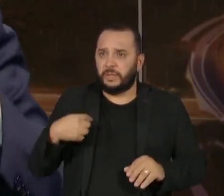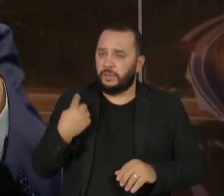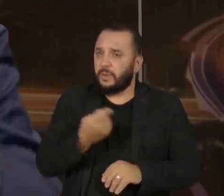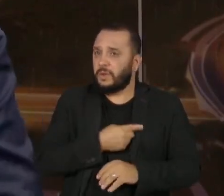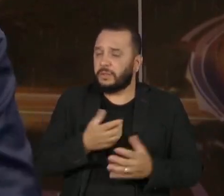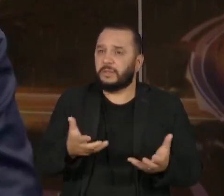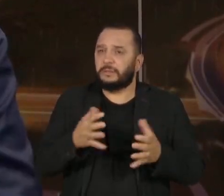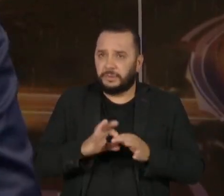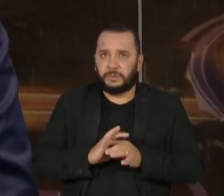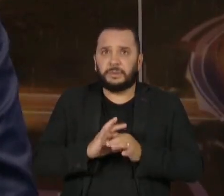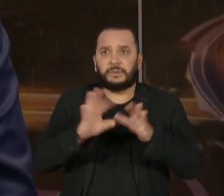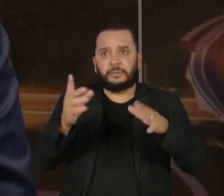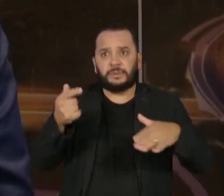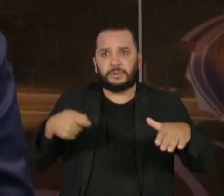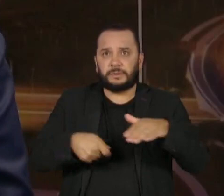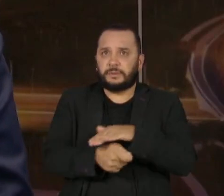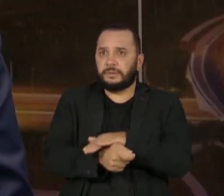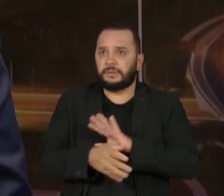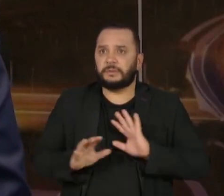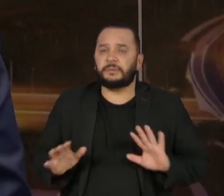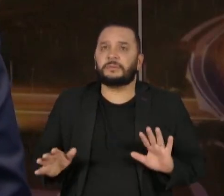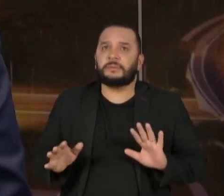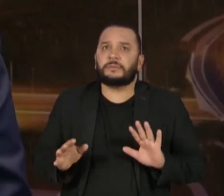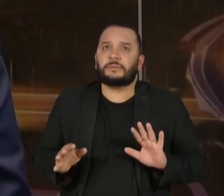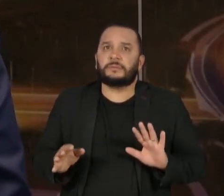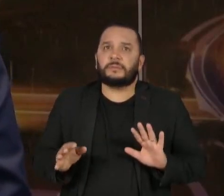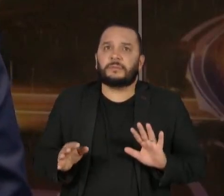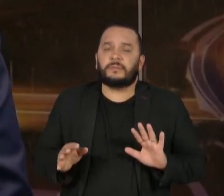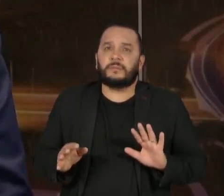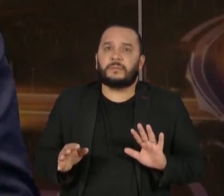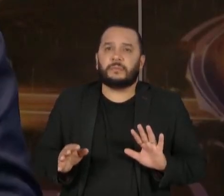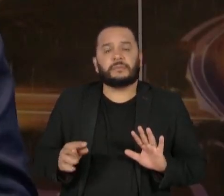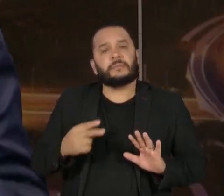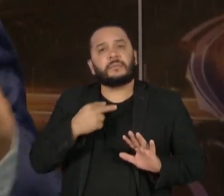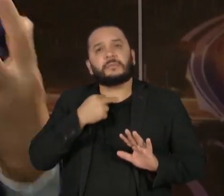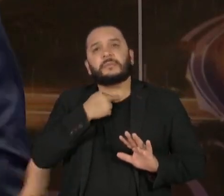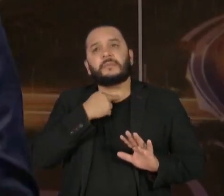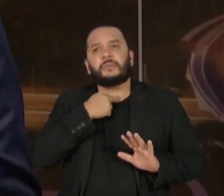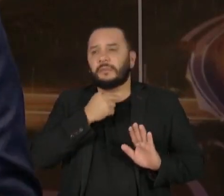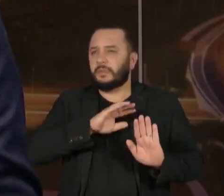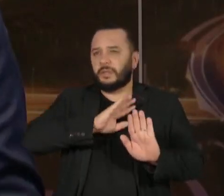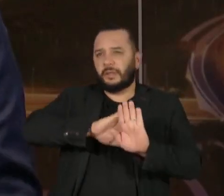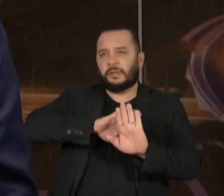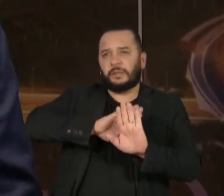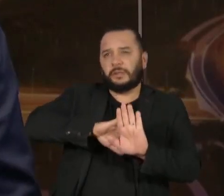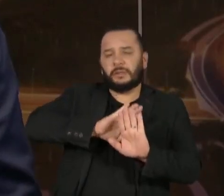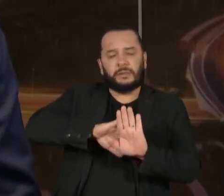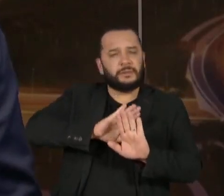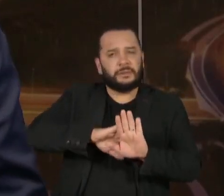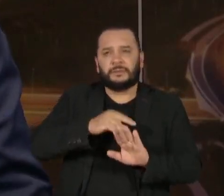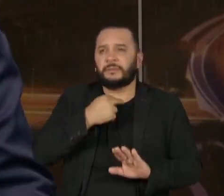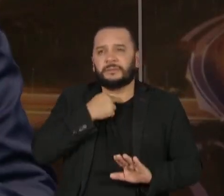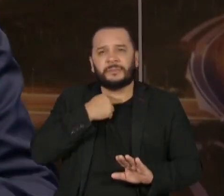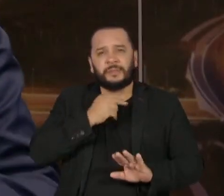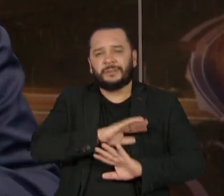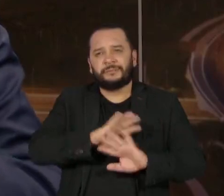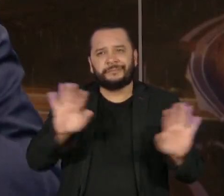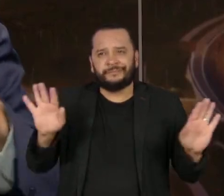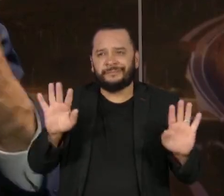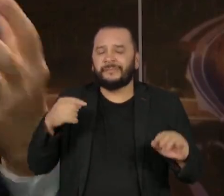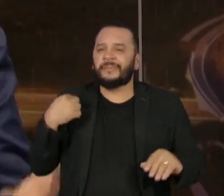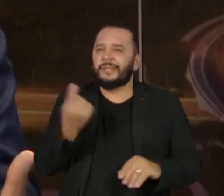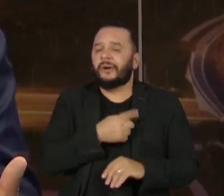investimento, sem nenhum tipo de cunho ideológico. O que nós queremos é que